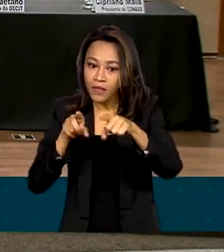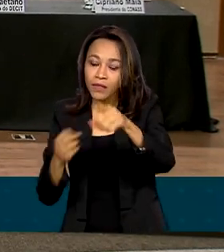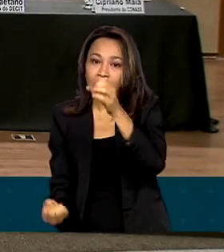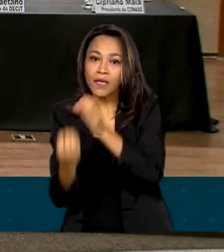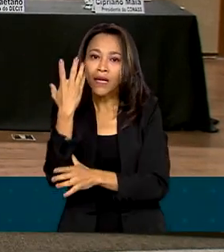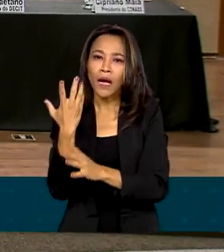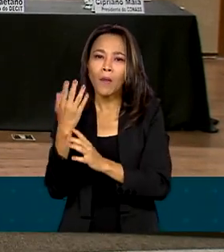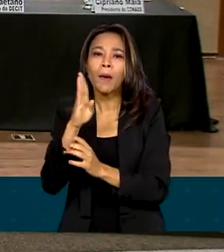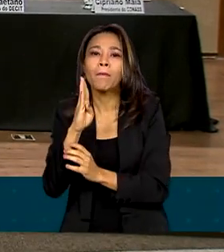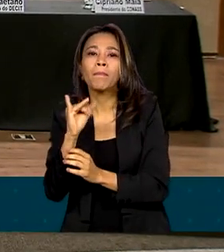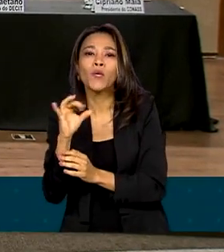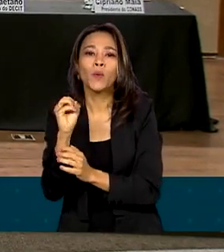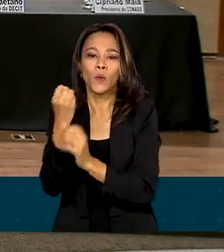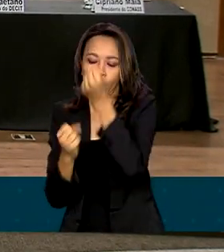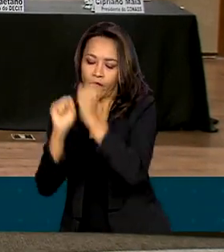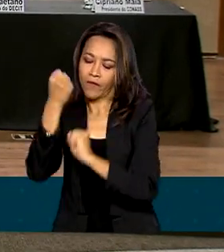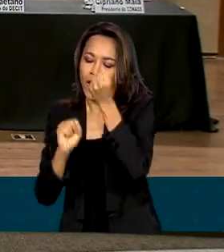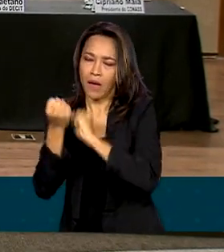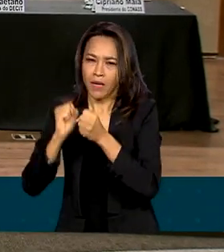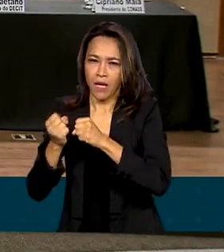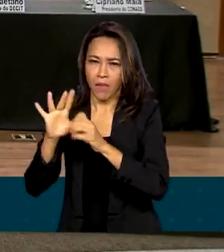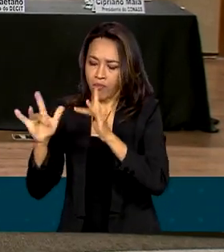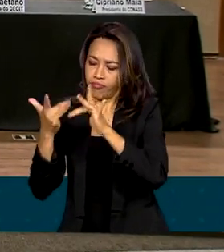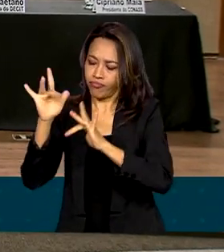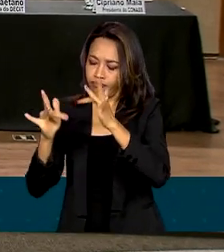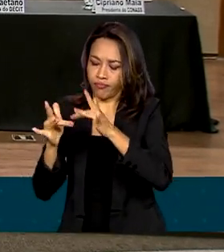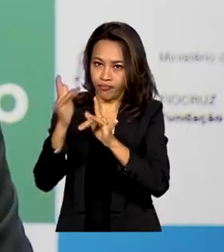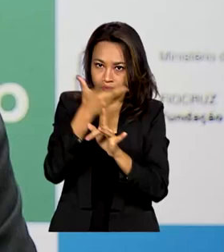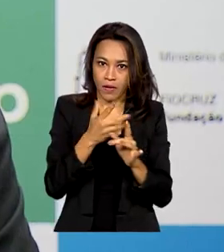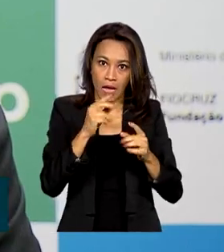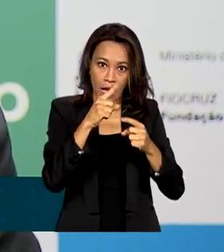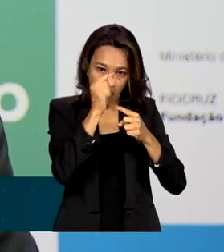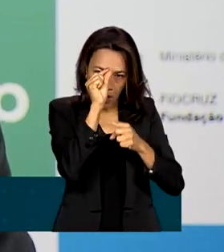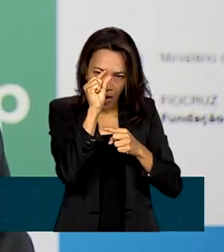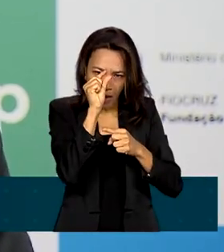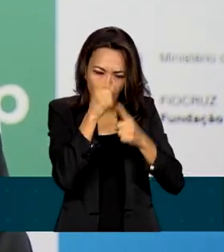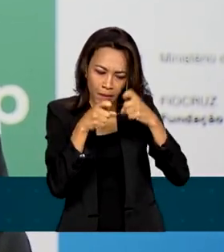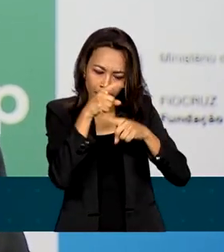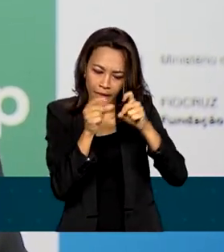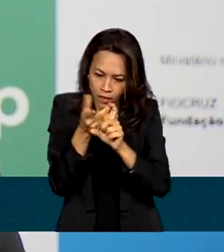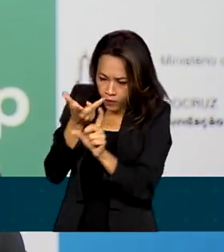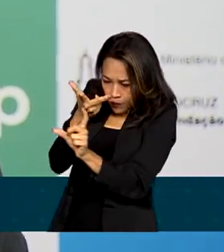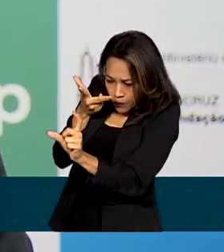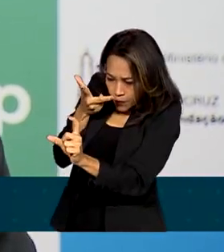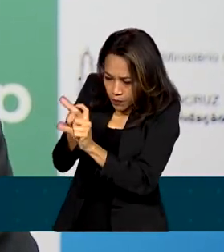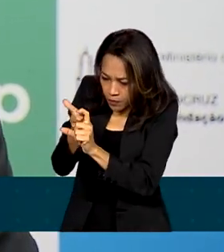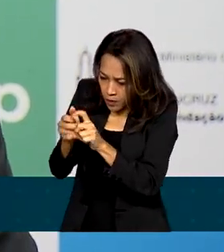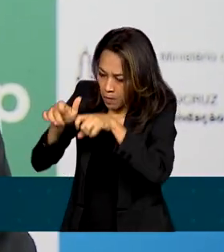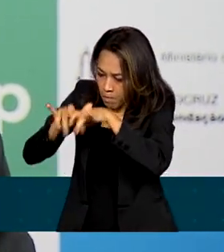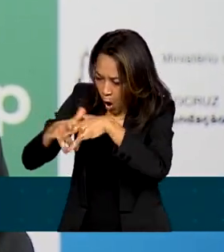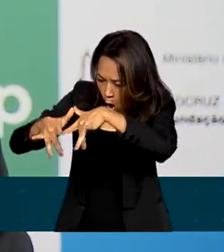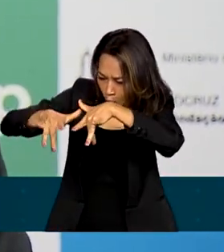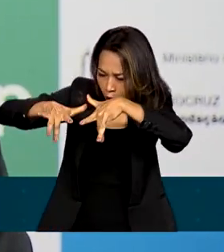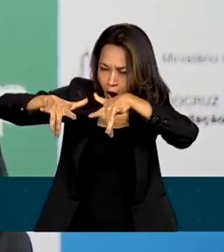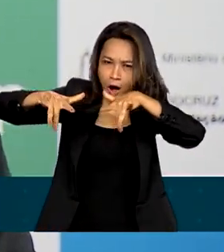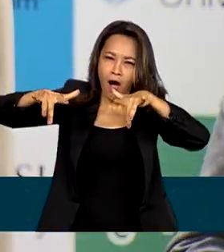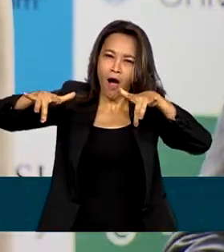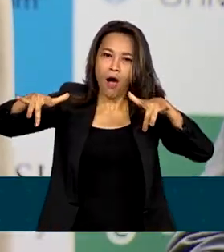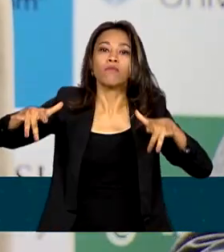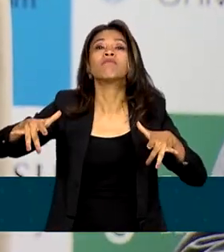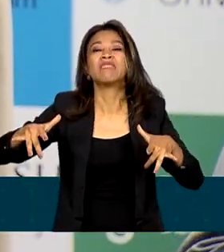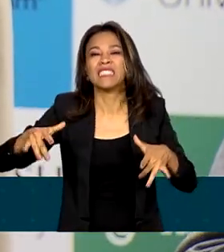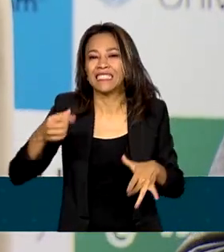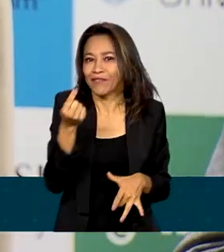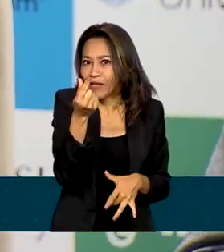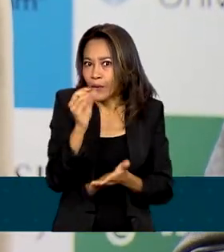biofábrica para a produção dos mosquitos com a bactéria volbáquia em larga escala. Os investimentos podem chegar a 180